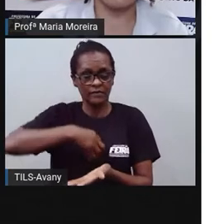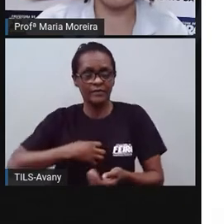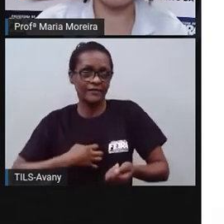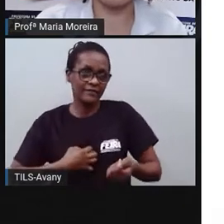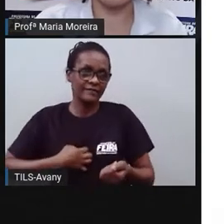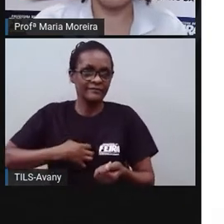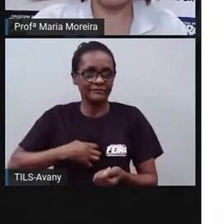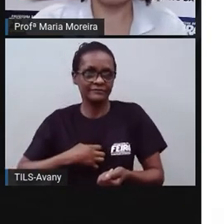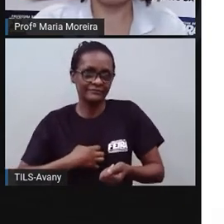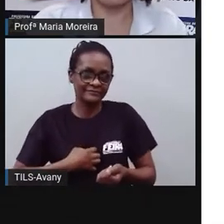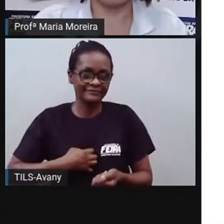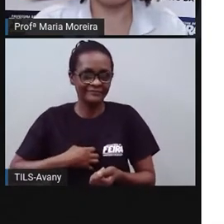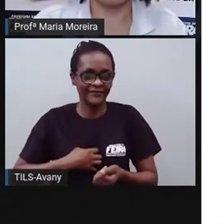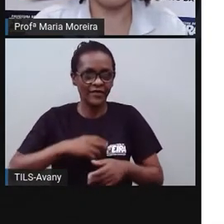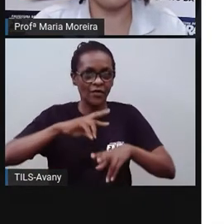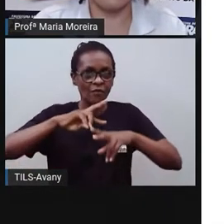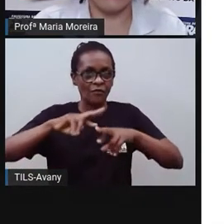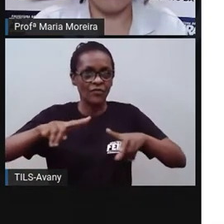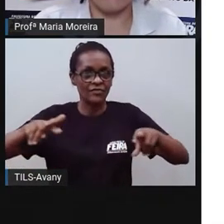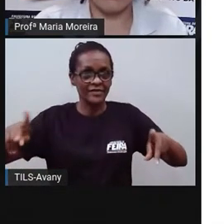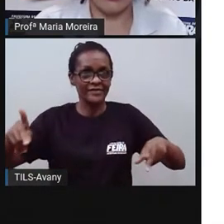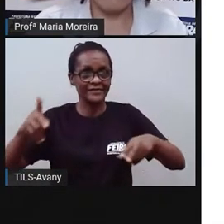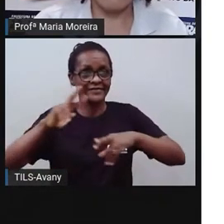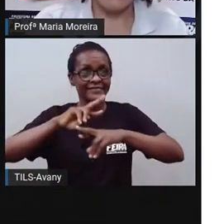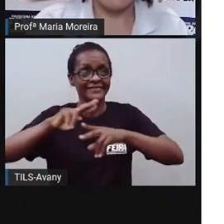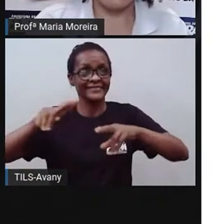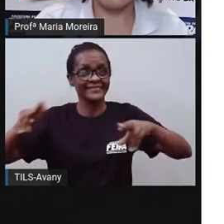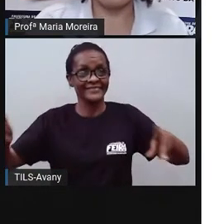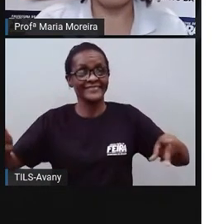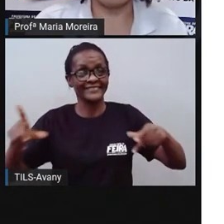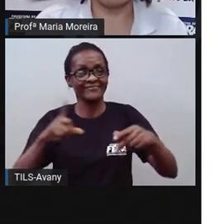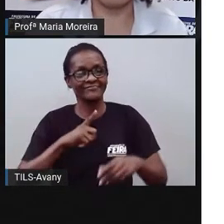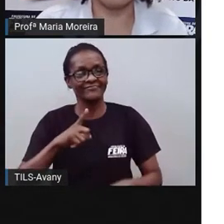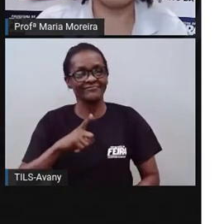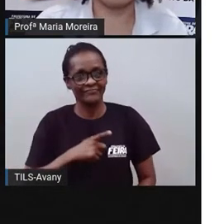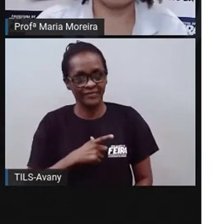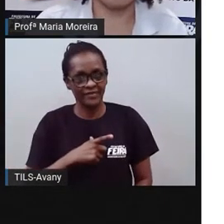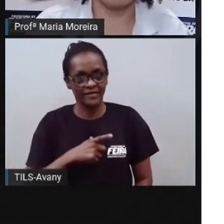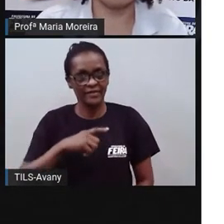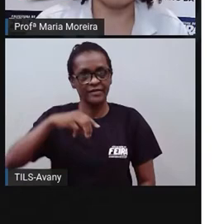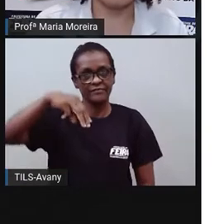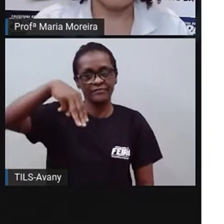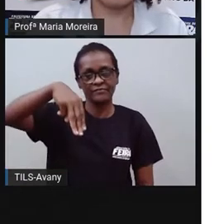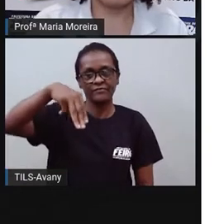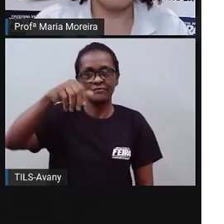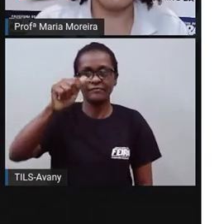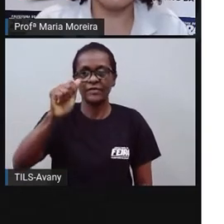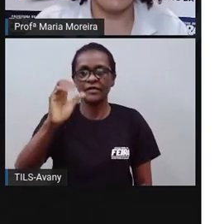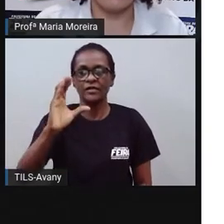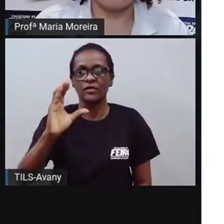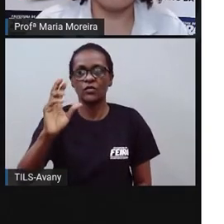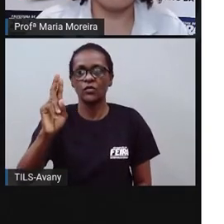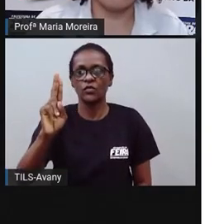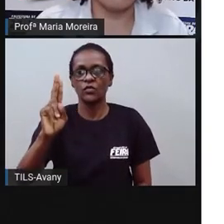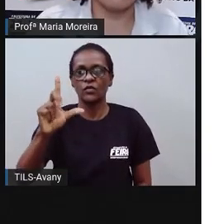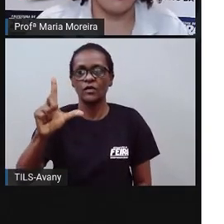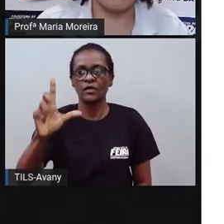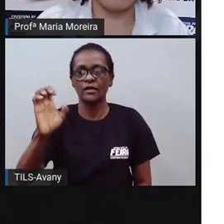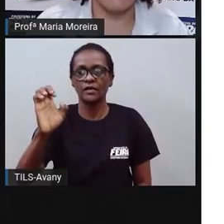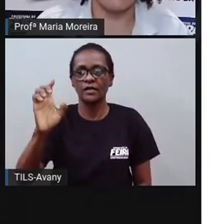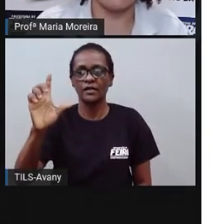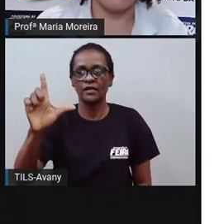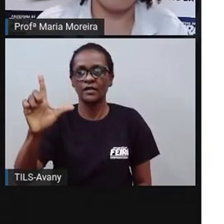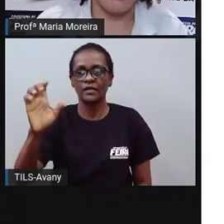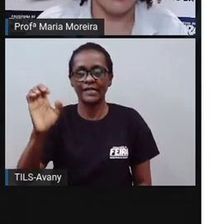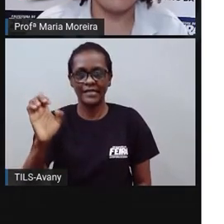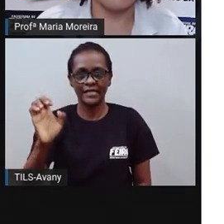machixe e maculelê, né? Eles utilizam instrumentos variados, com destaque